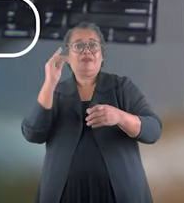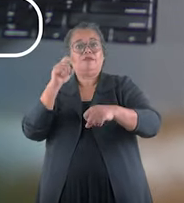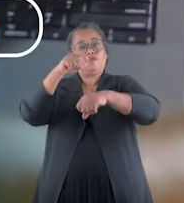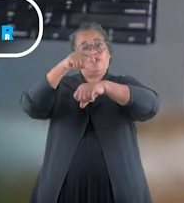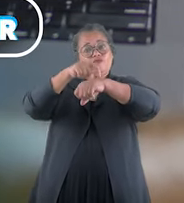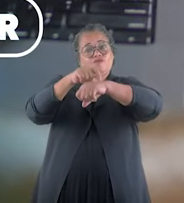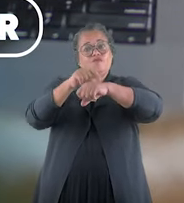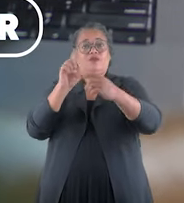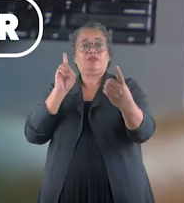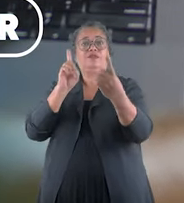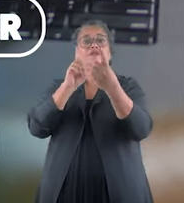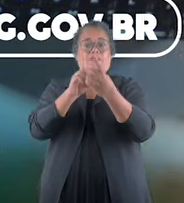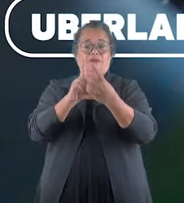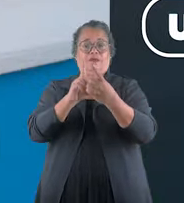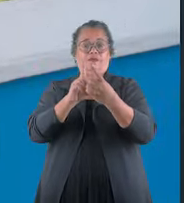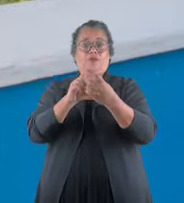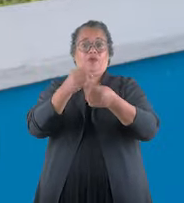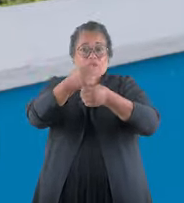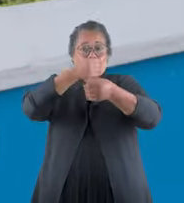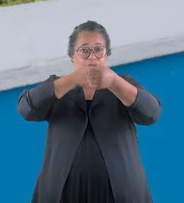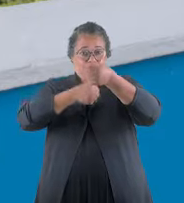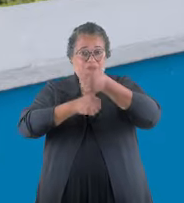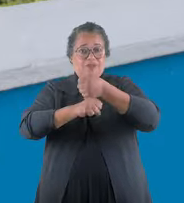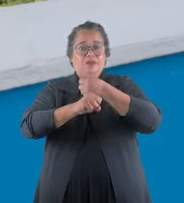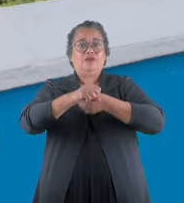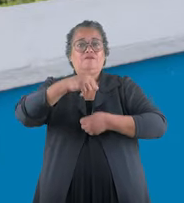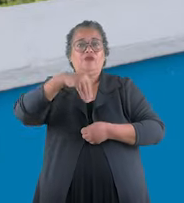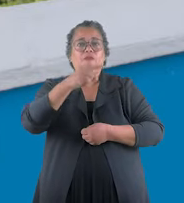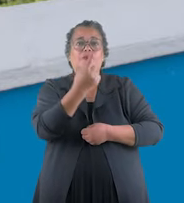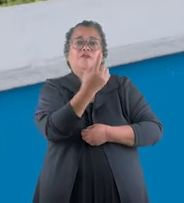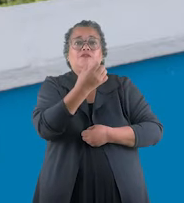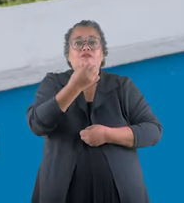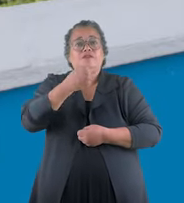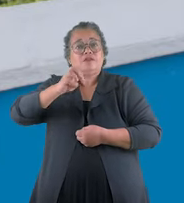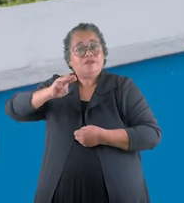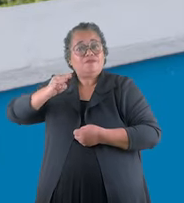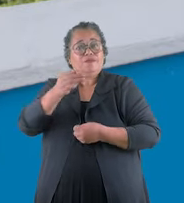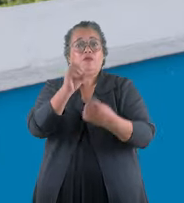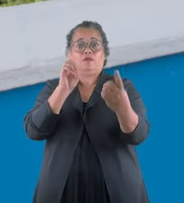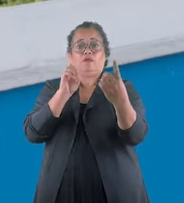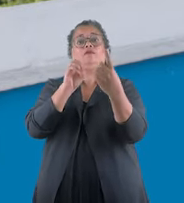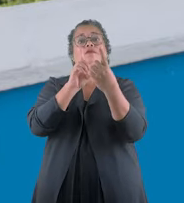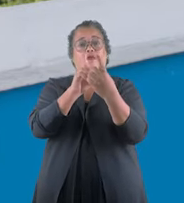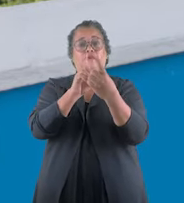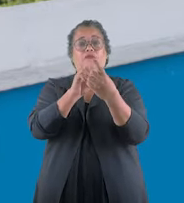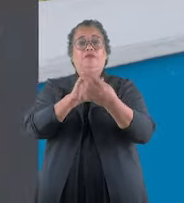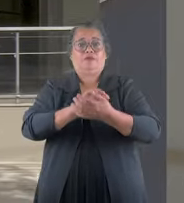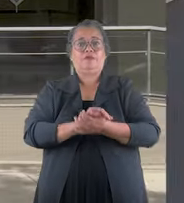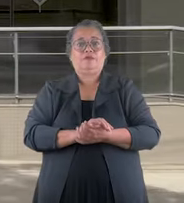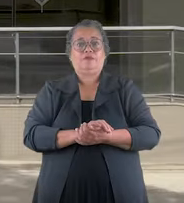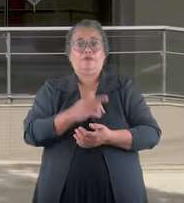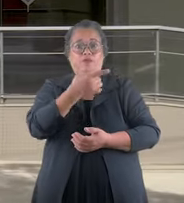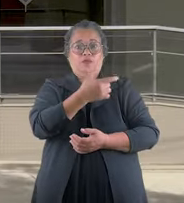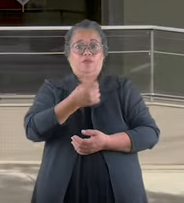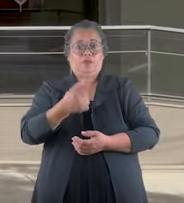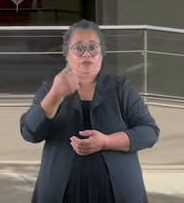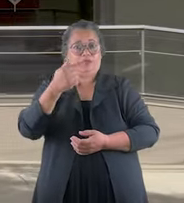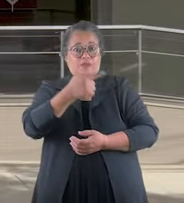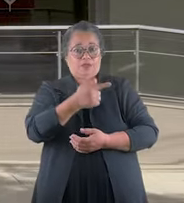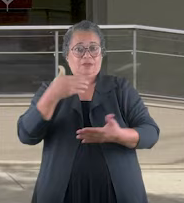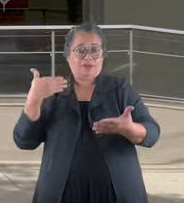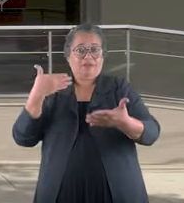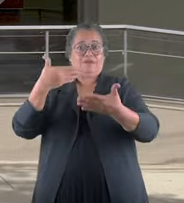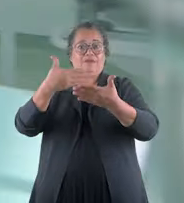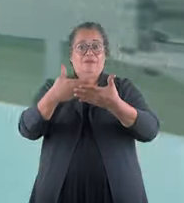atendidos em tempo real. Só no ano passado, foram mais de 16 milhões de atendimentos na rede. De 2017